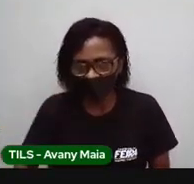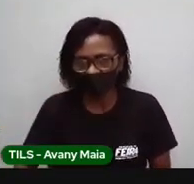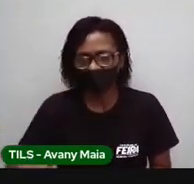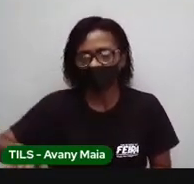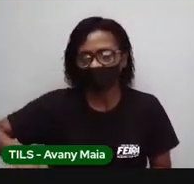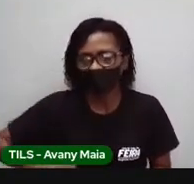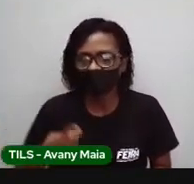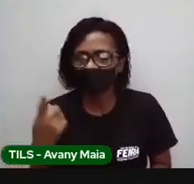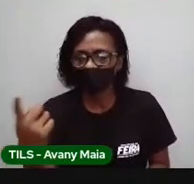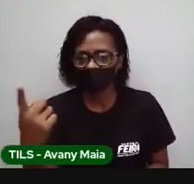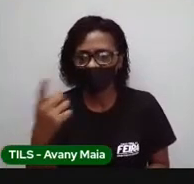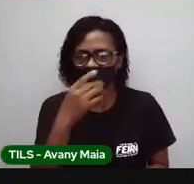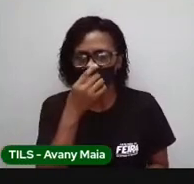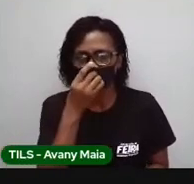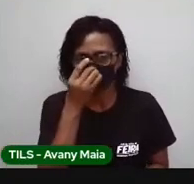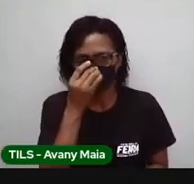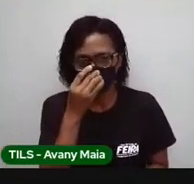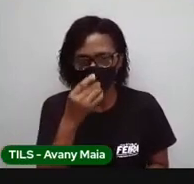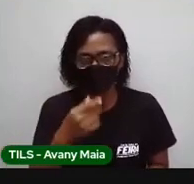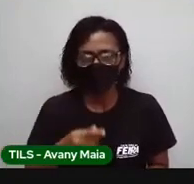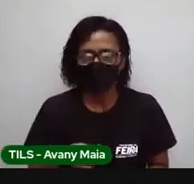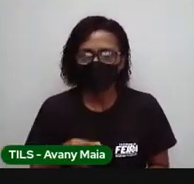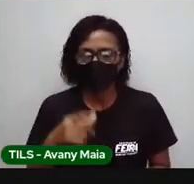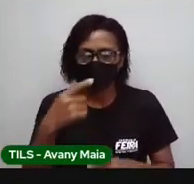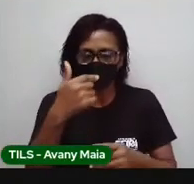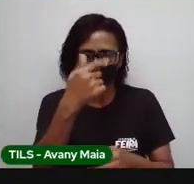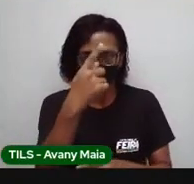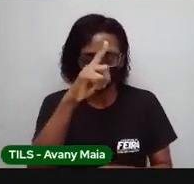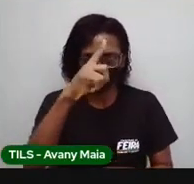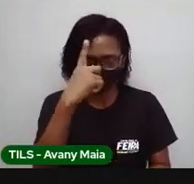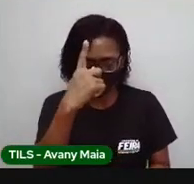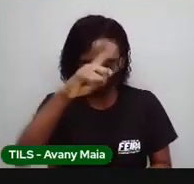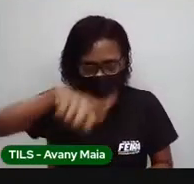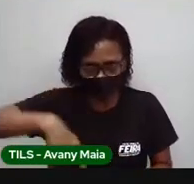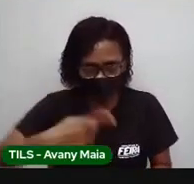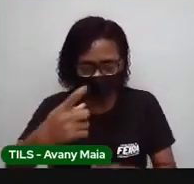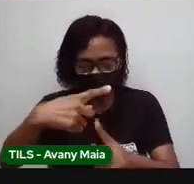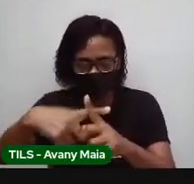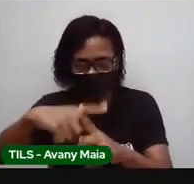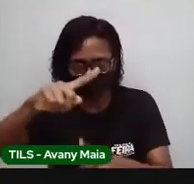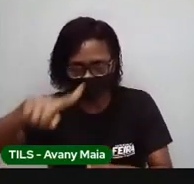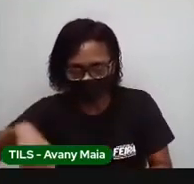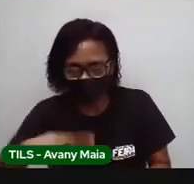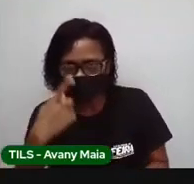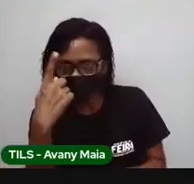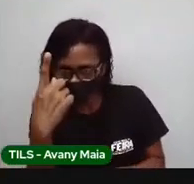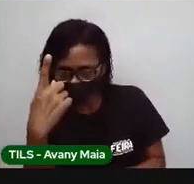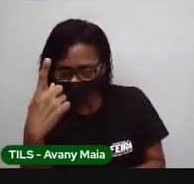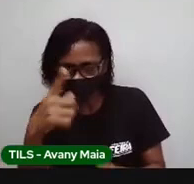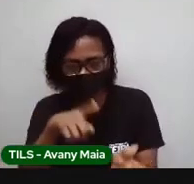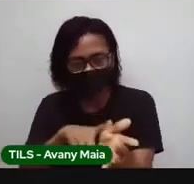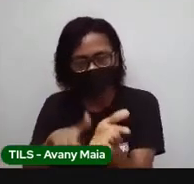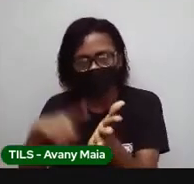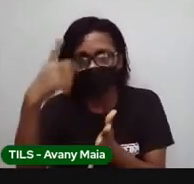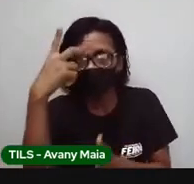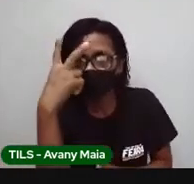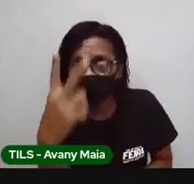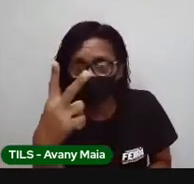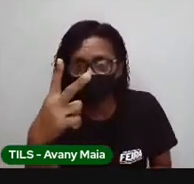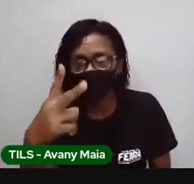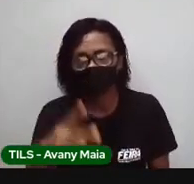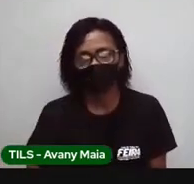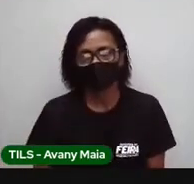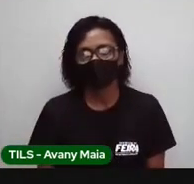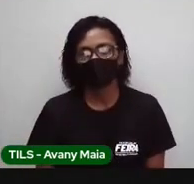Por que, professor? Porque duas vezes o número mil é dois mil gramas. Vai dar dois mil no caso. Tá?